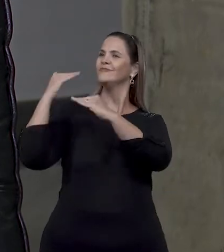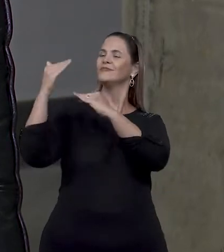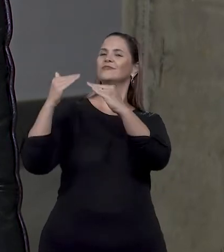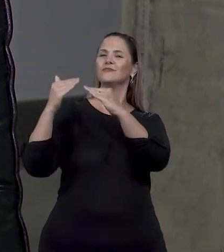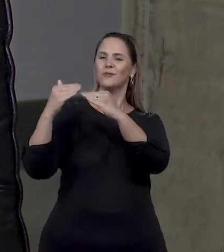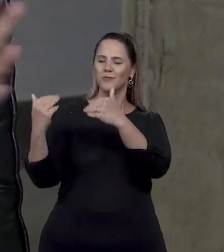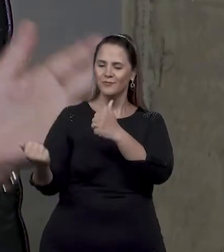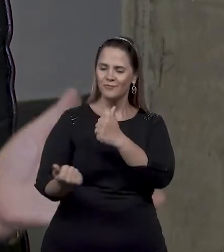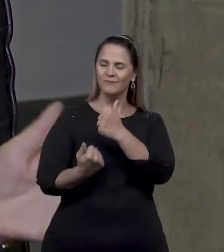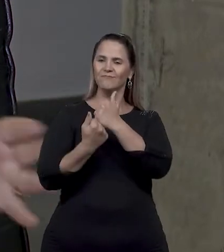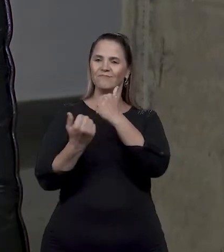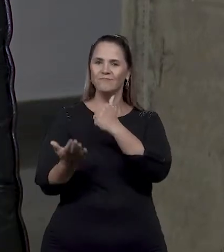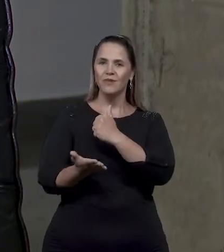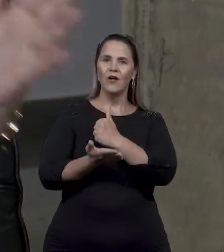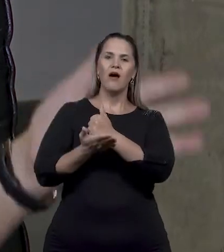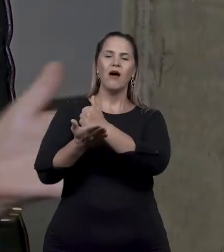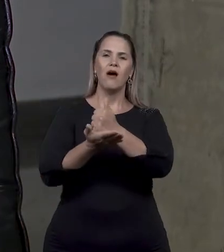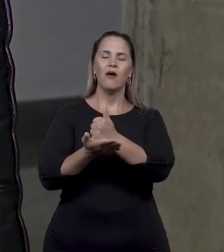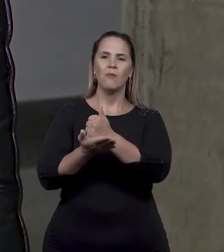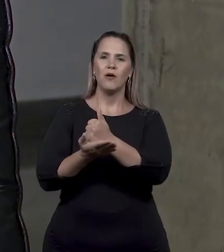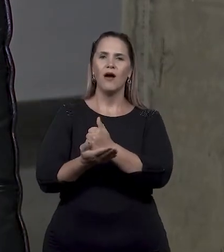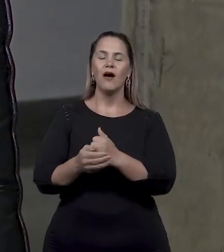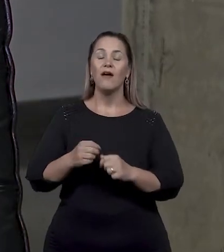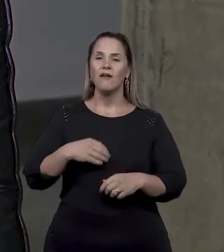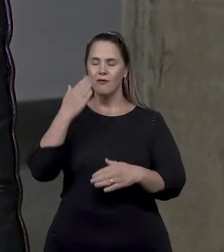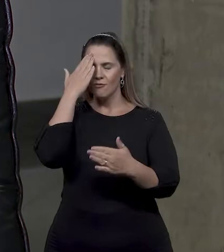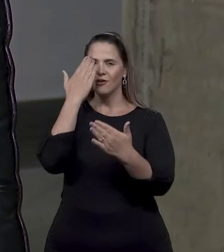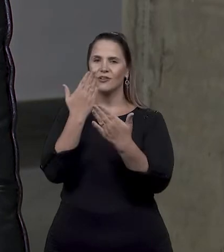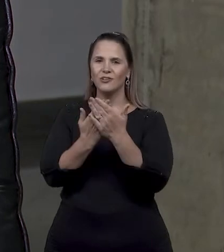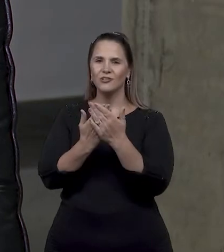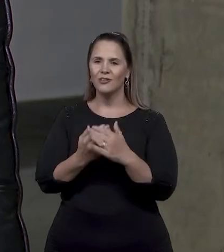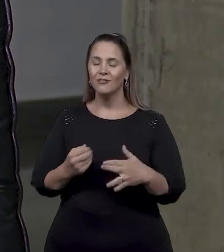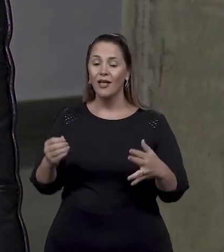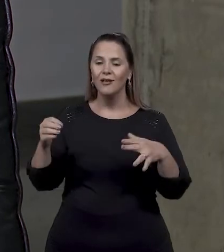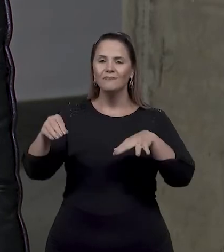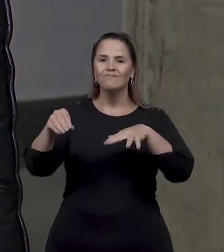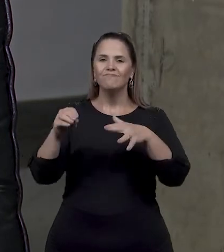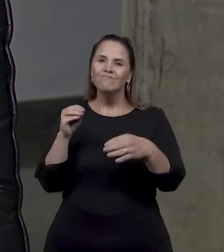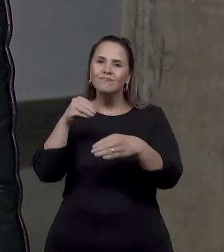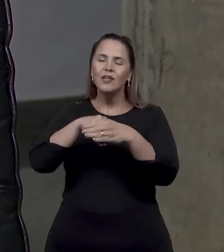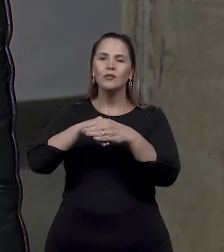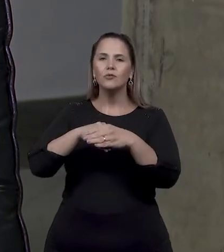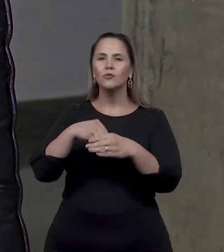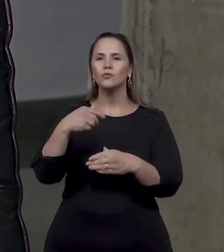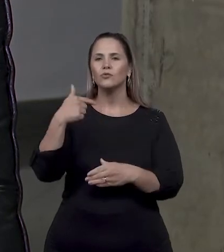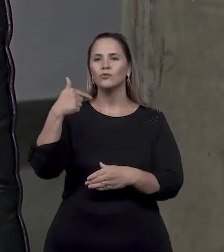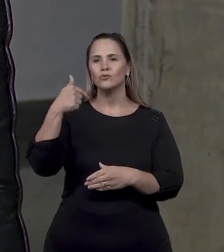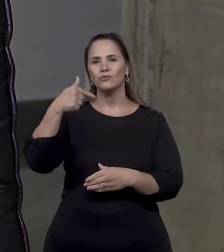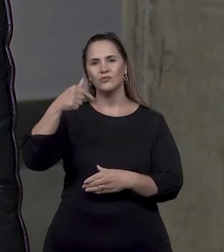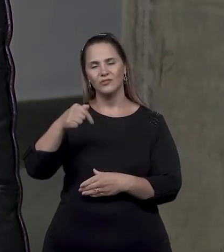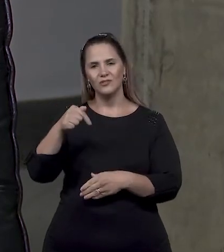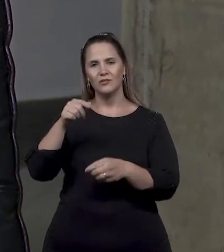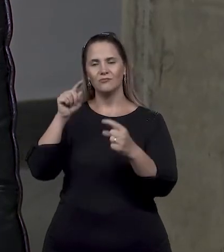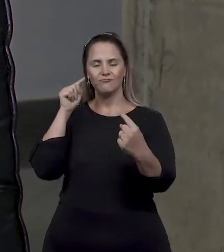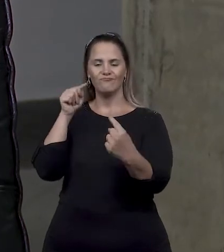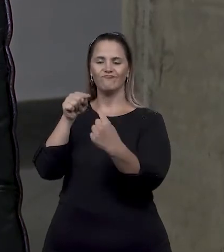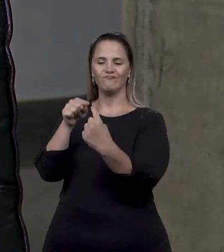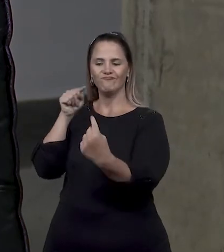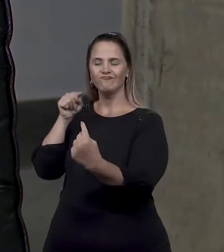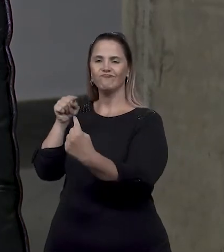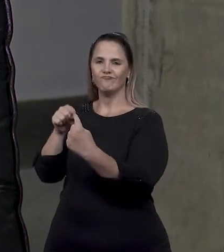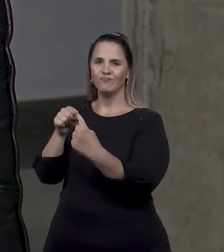eu creio que ela já está dentro dos 17 objetivos ali. Então, faltam muito, mas,